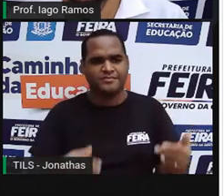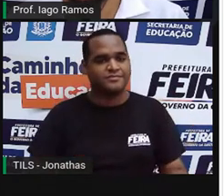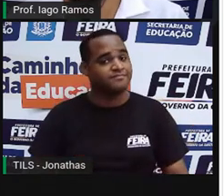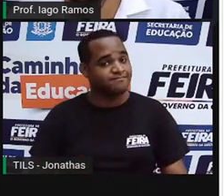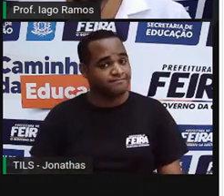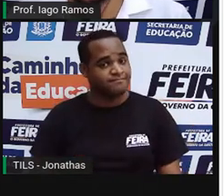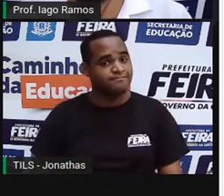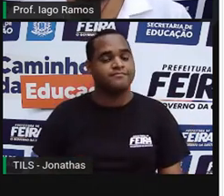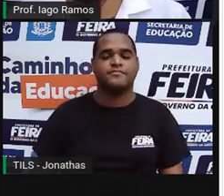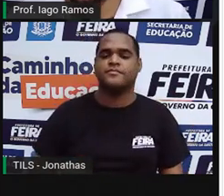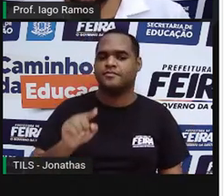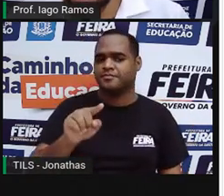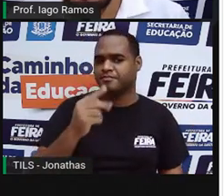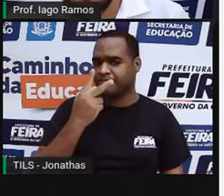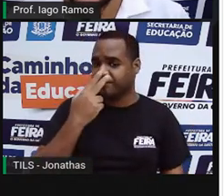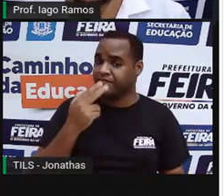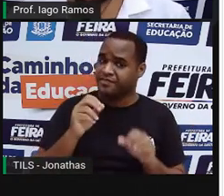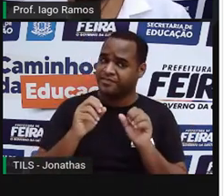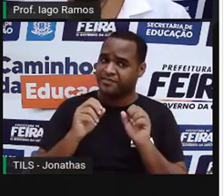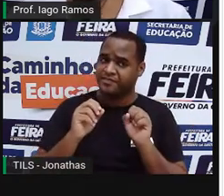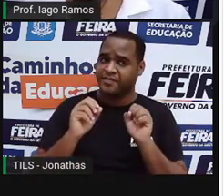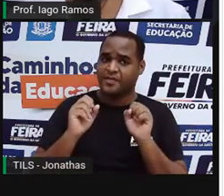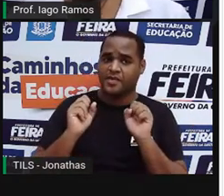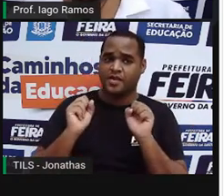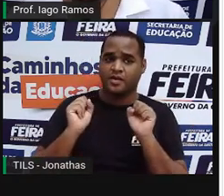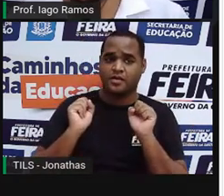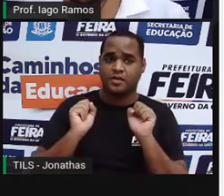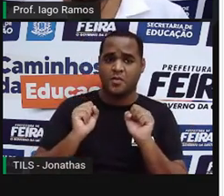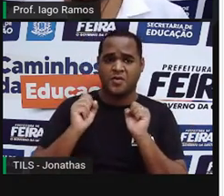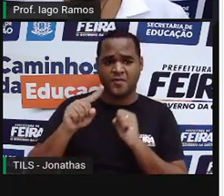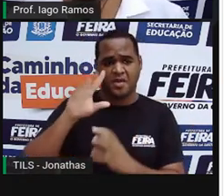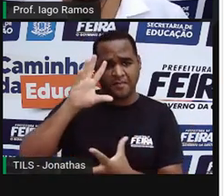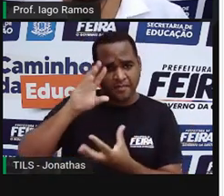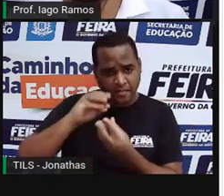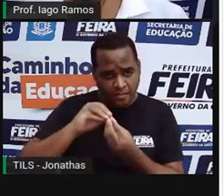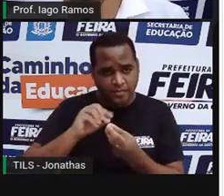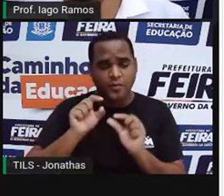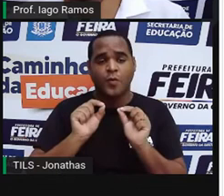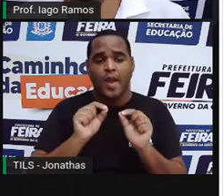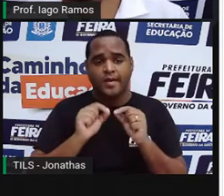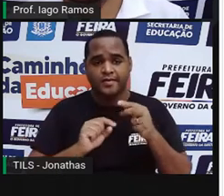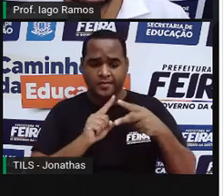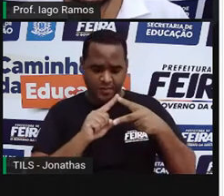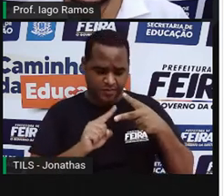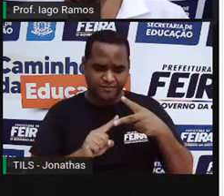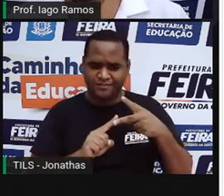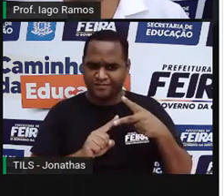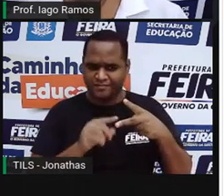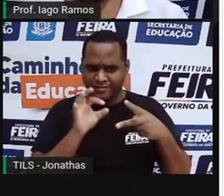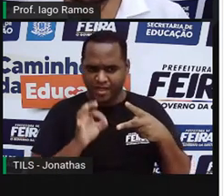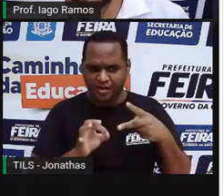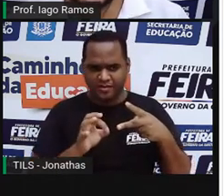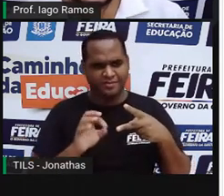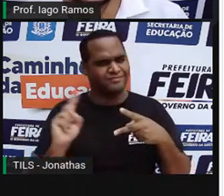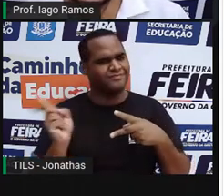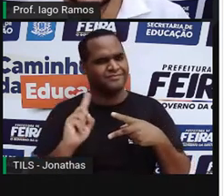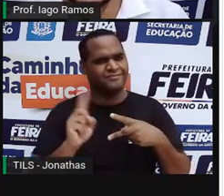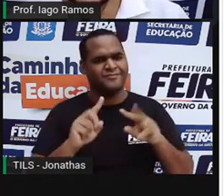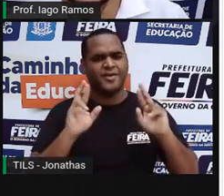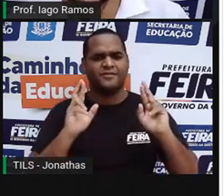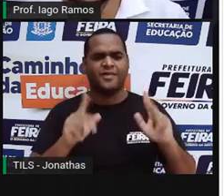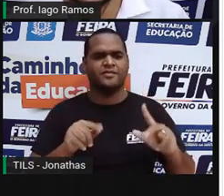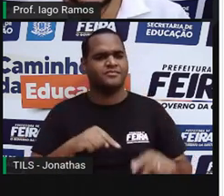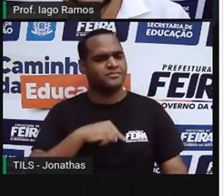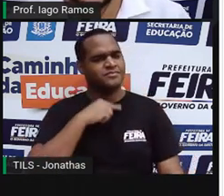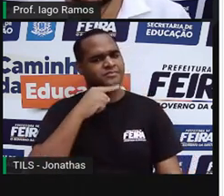Bom, então, é bem possível que a conclusão que você tenha chegado para essas duas perguntas é que não. A gente não tem como garantir